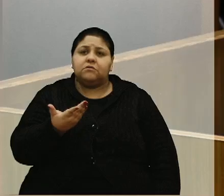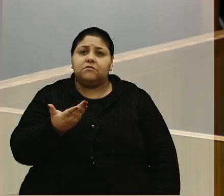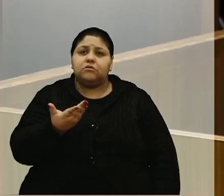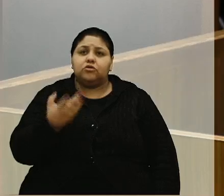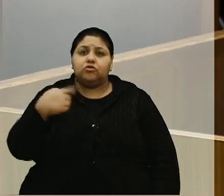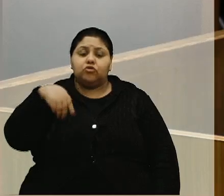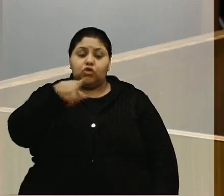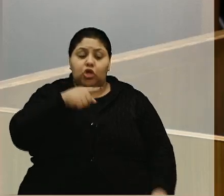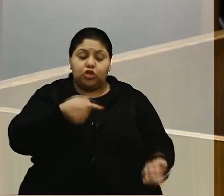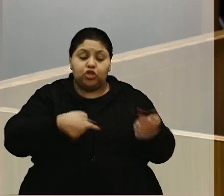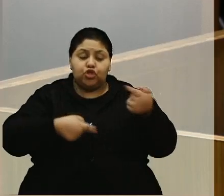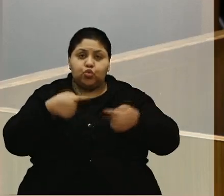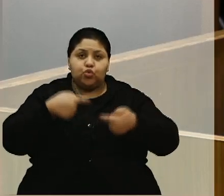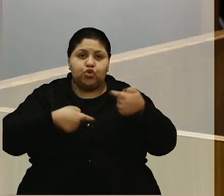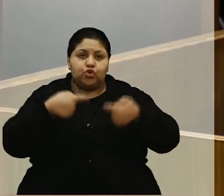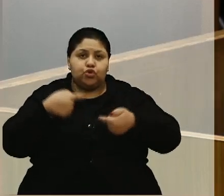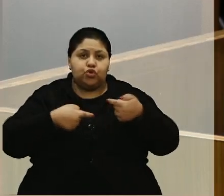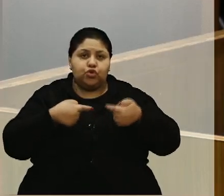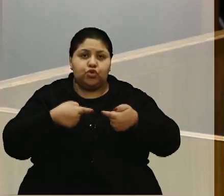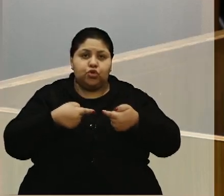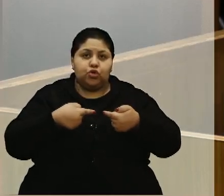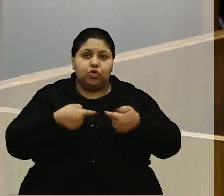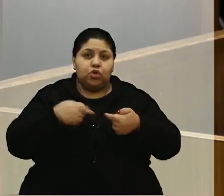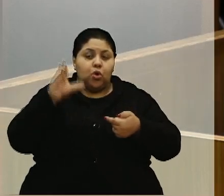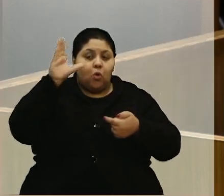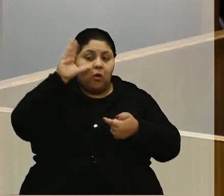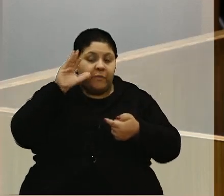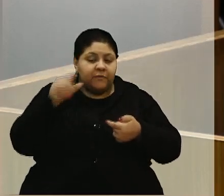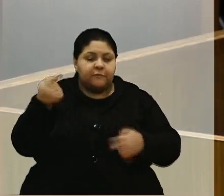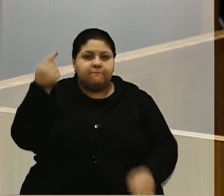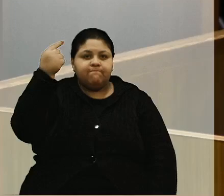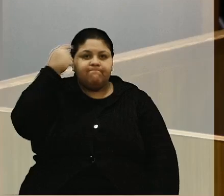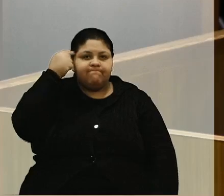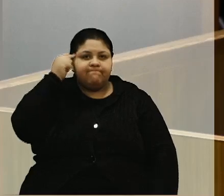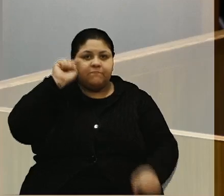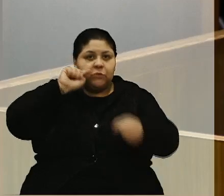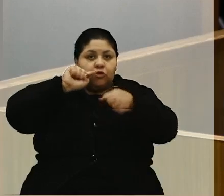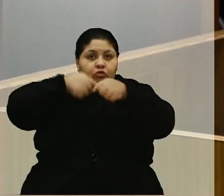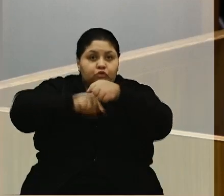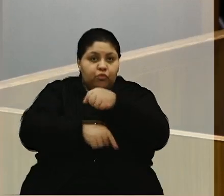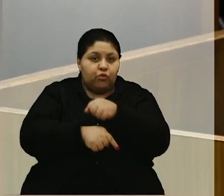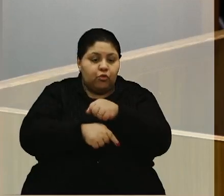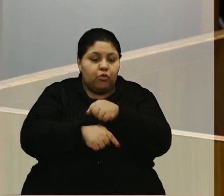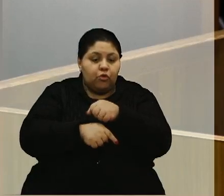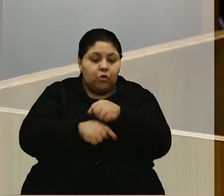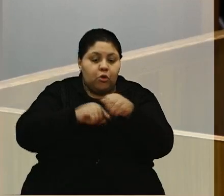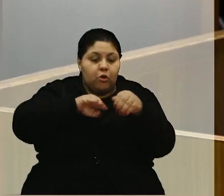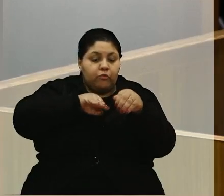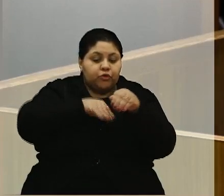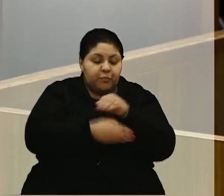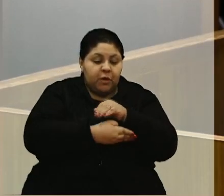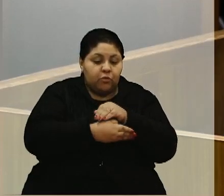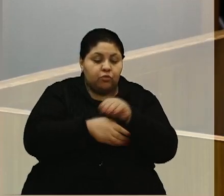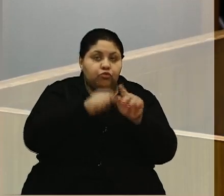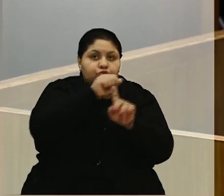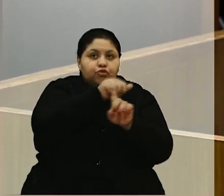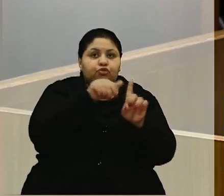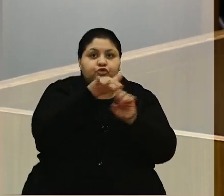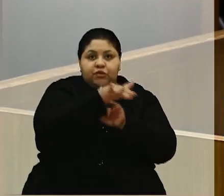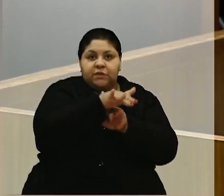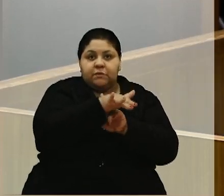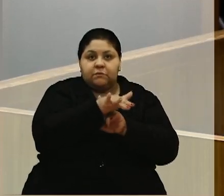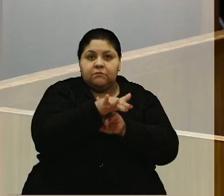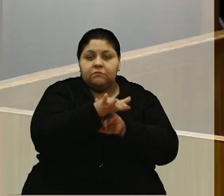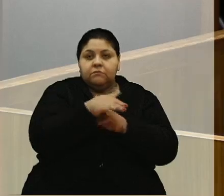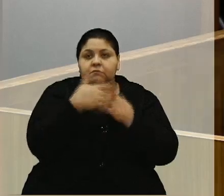discutindo, analisando, pensando um fundo para os bancos sociais. Um fundo,